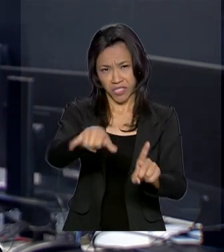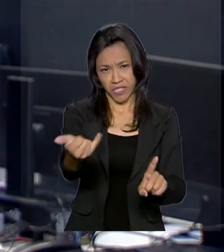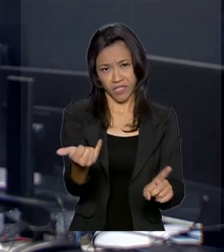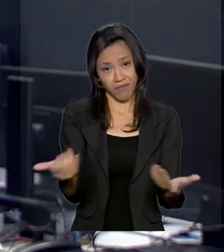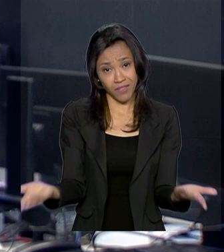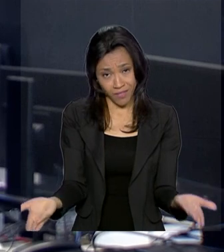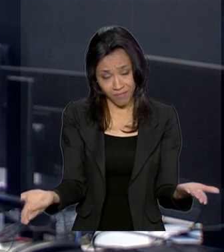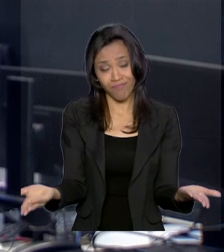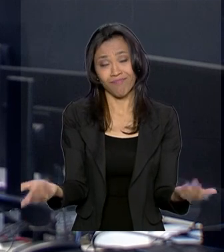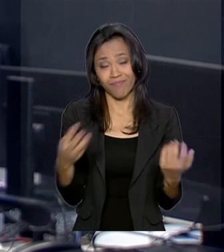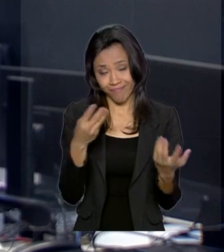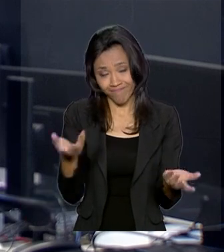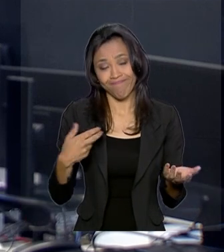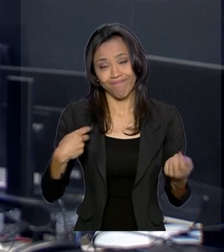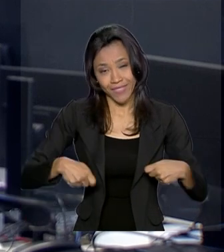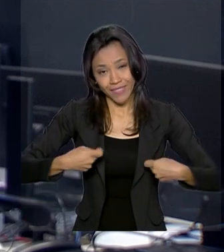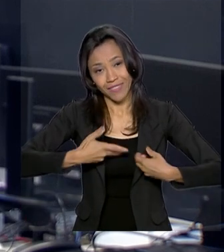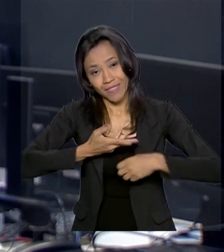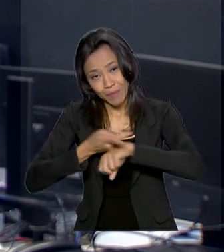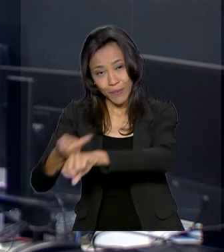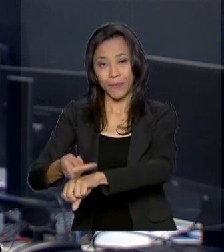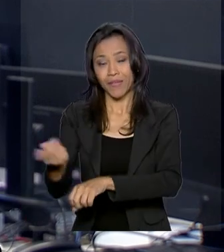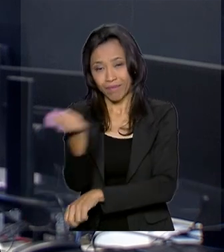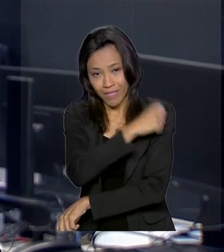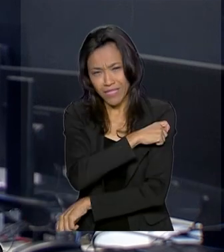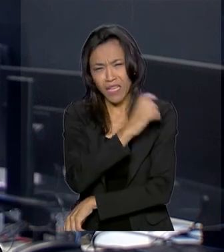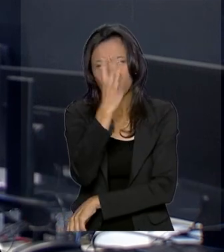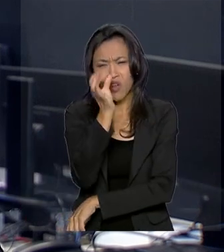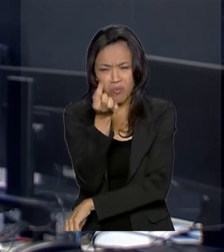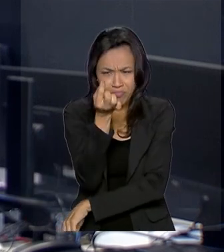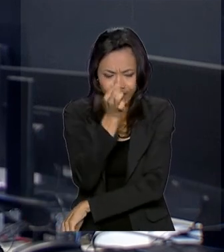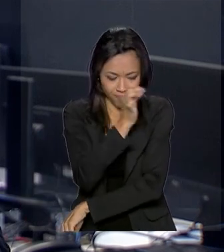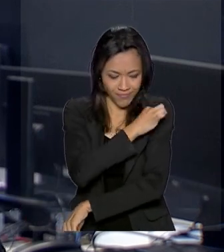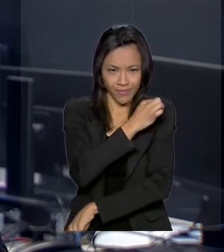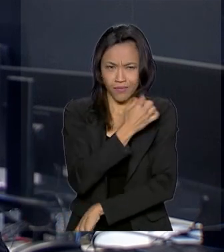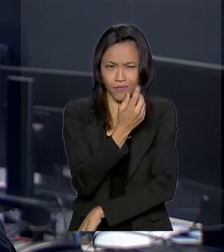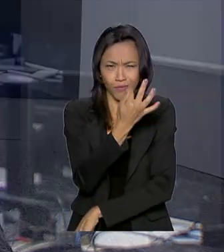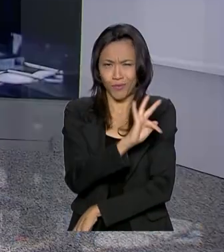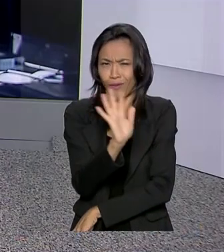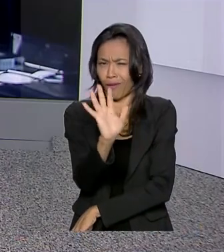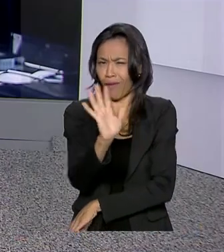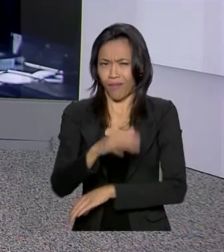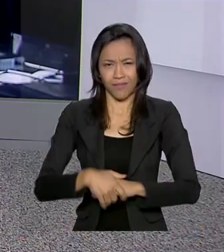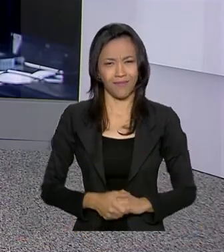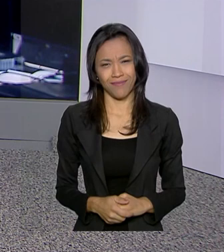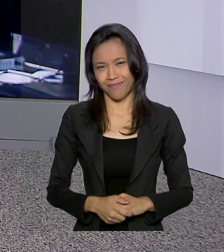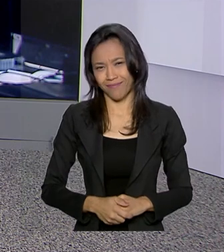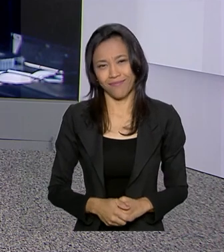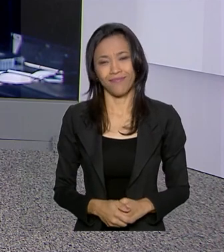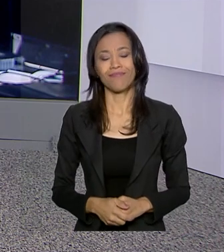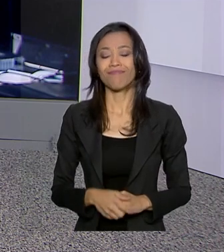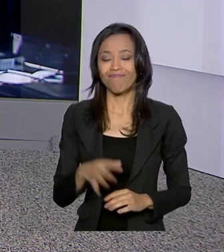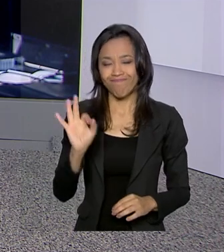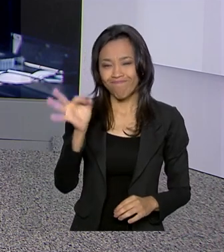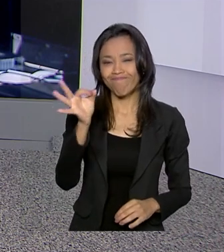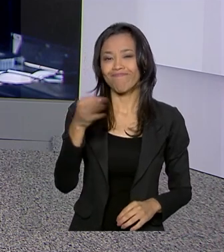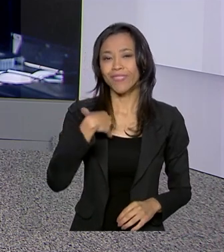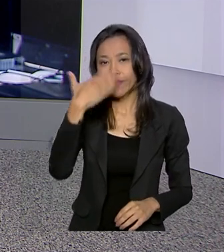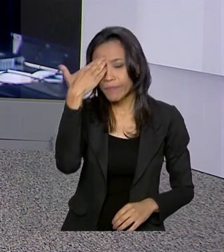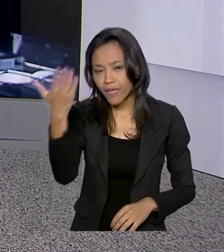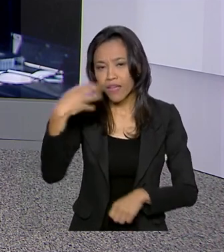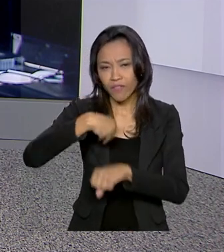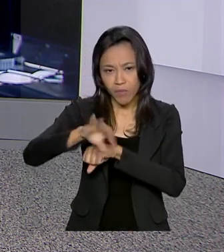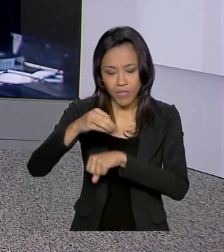custa nada se vacinar, Renata? Basta uma picadinha, preciso ter coragem porque não dói nada, viu? Com certeza, Ricardo. Obrigada pelas suas